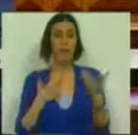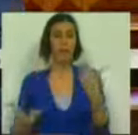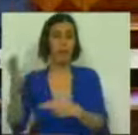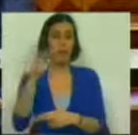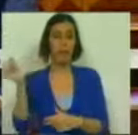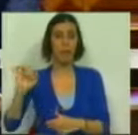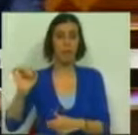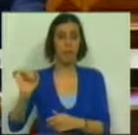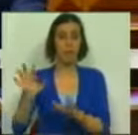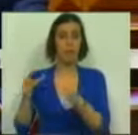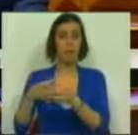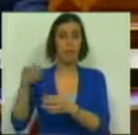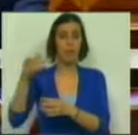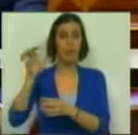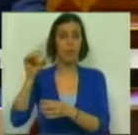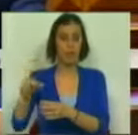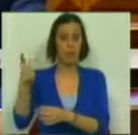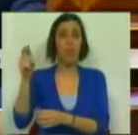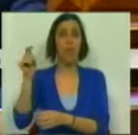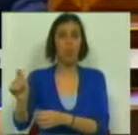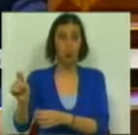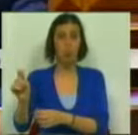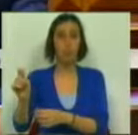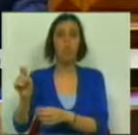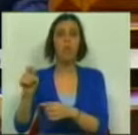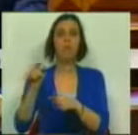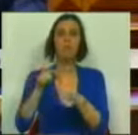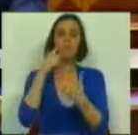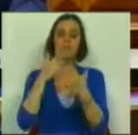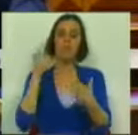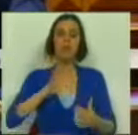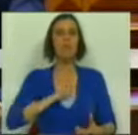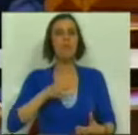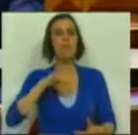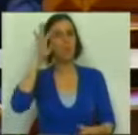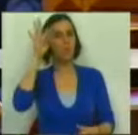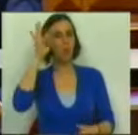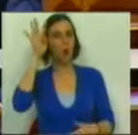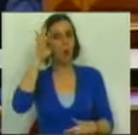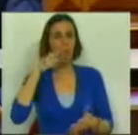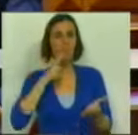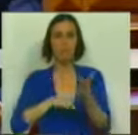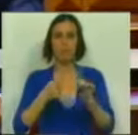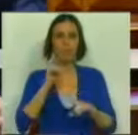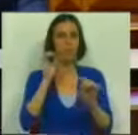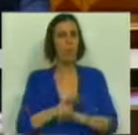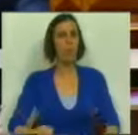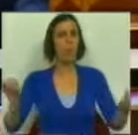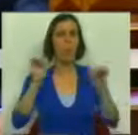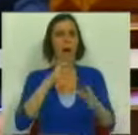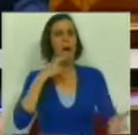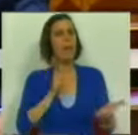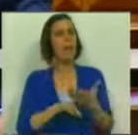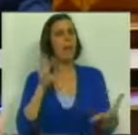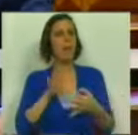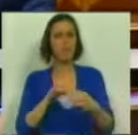críticas vindas das bancadas do Partido Comunista e do Bloco de Esquerda, que assentam num mundo utópico, sem qualquer adesão